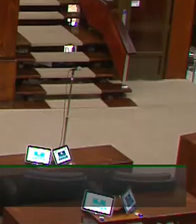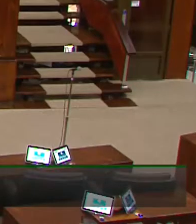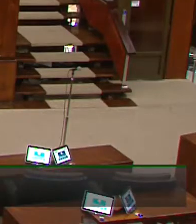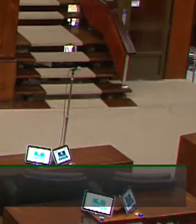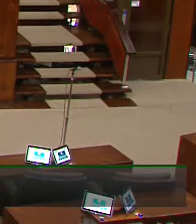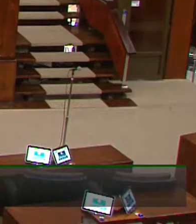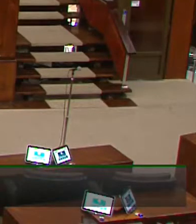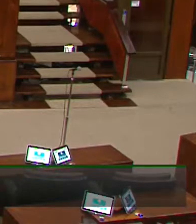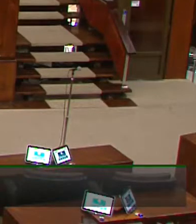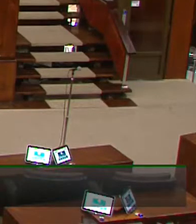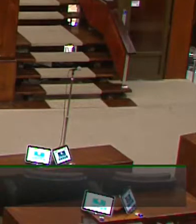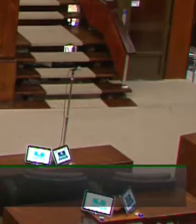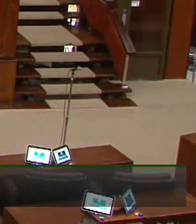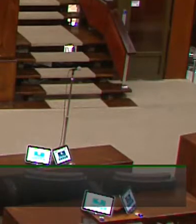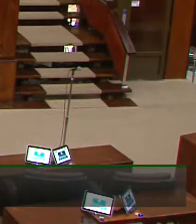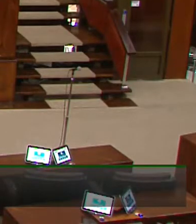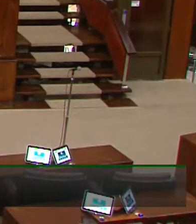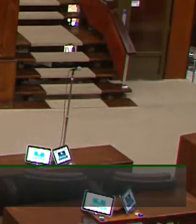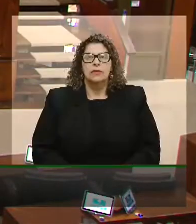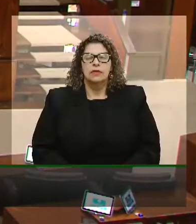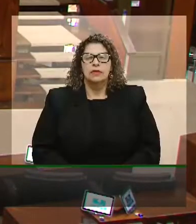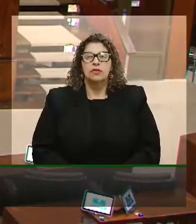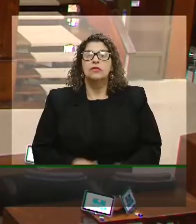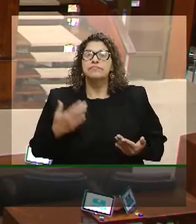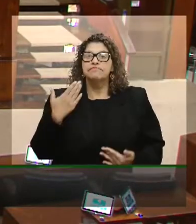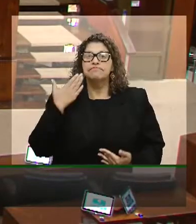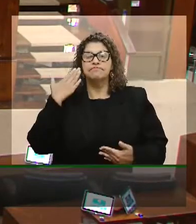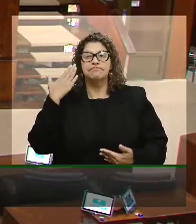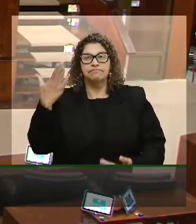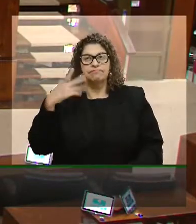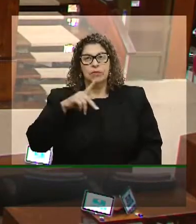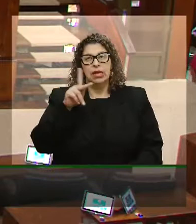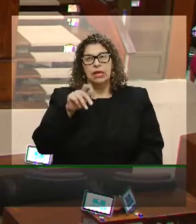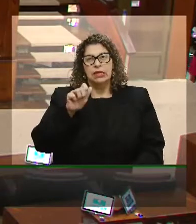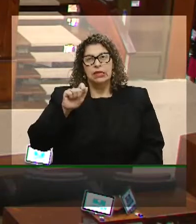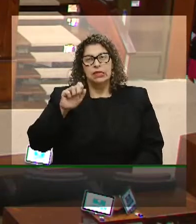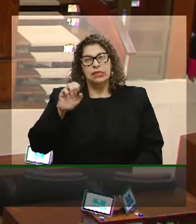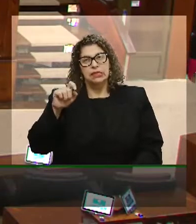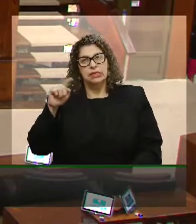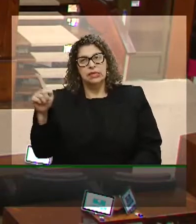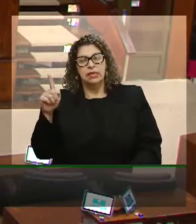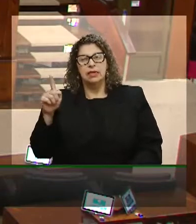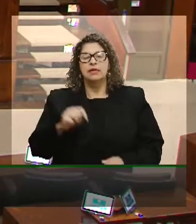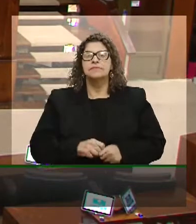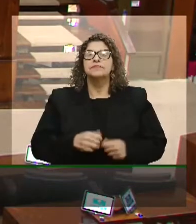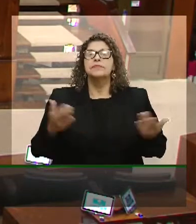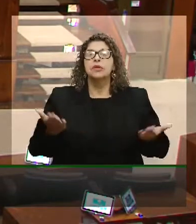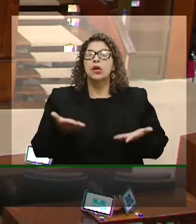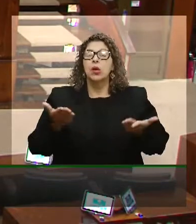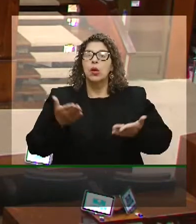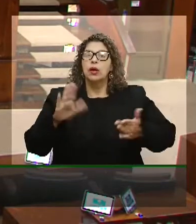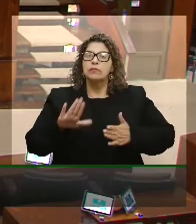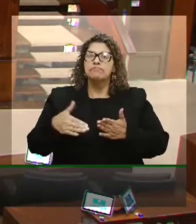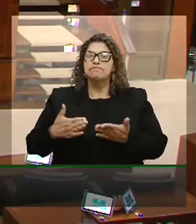Obrigado, deputado Zé Nunes, pela manifestação e, de imediato, encaminho